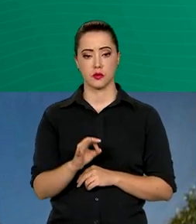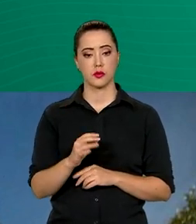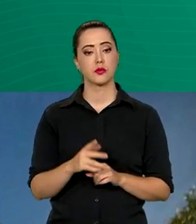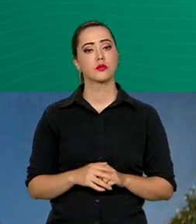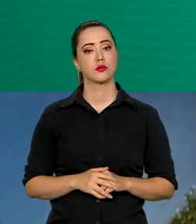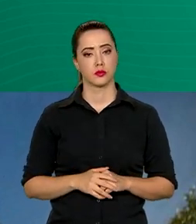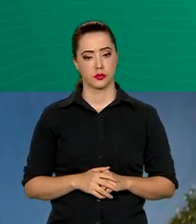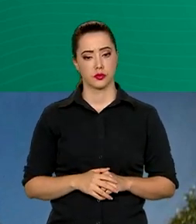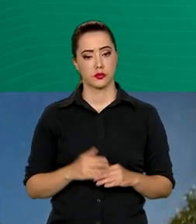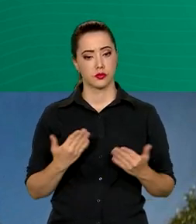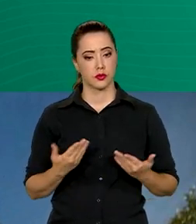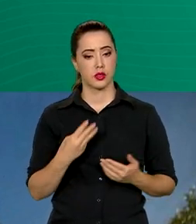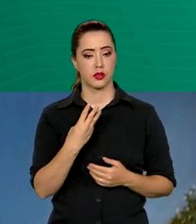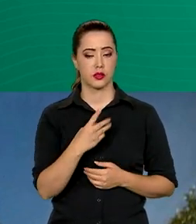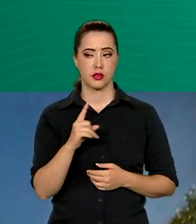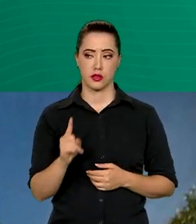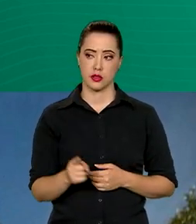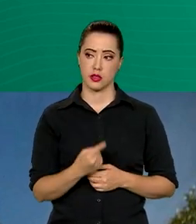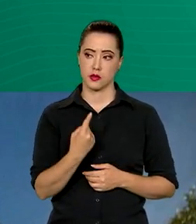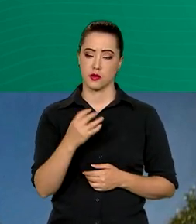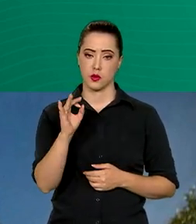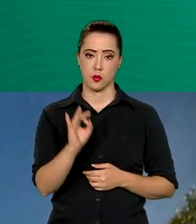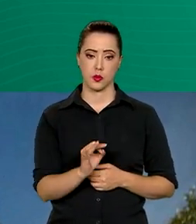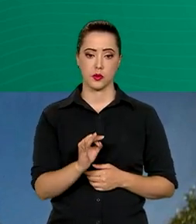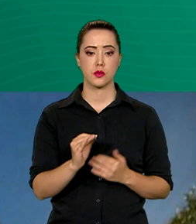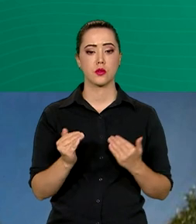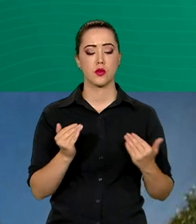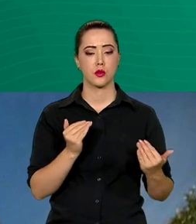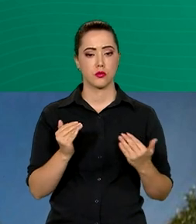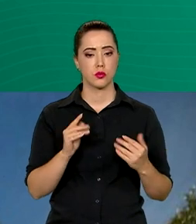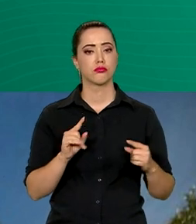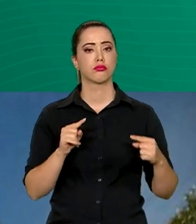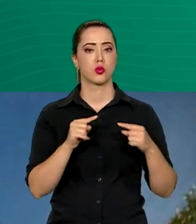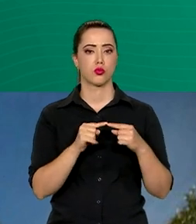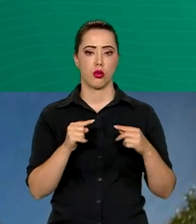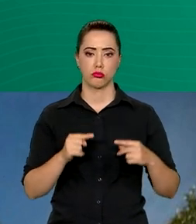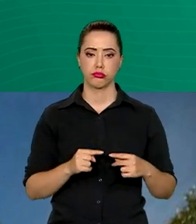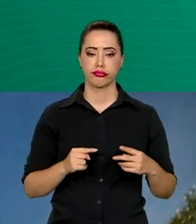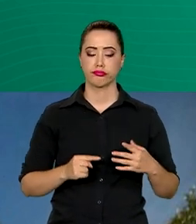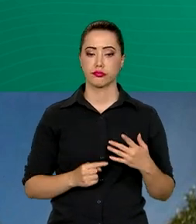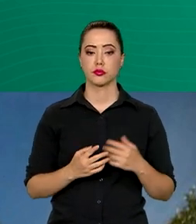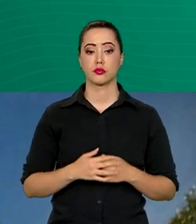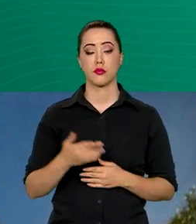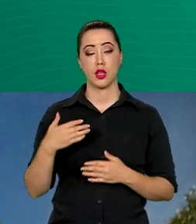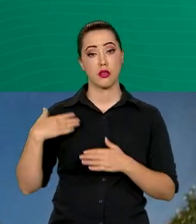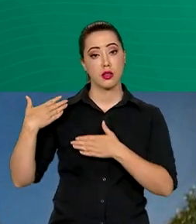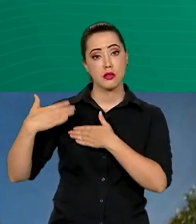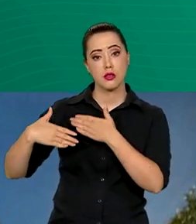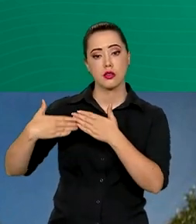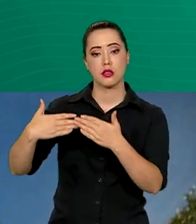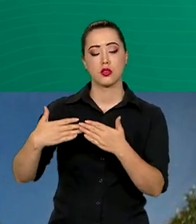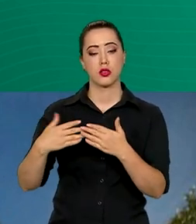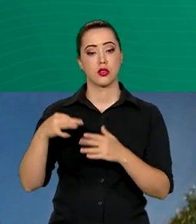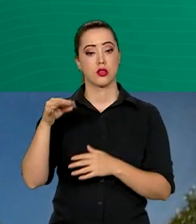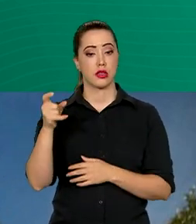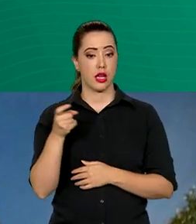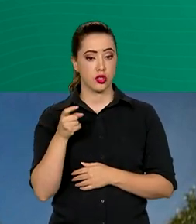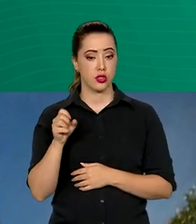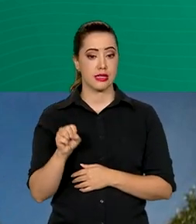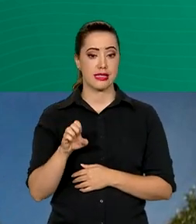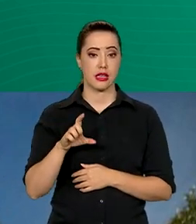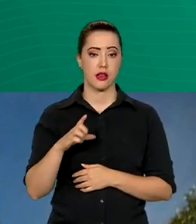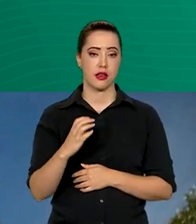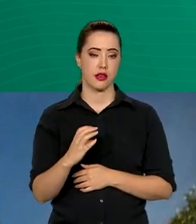,5% e em 3,1% respectivamente. Nessa trajetória, a taxa Selic